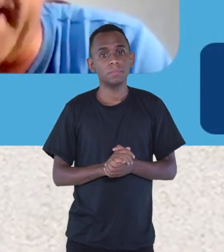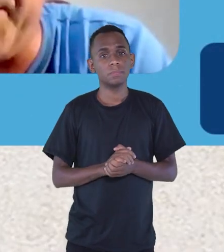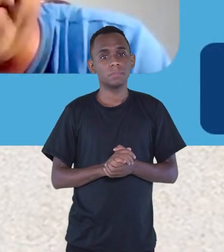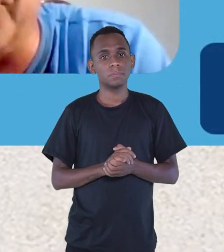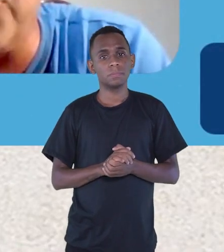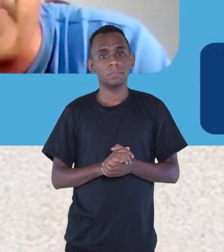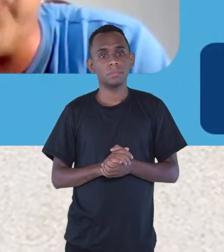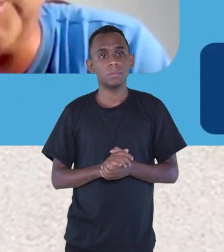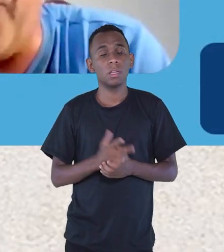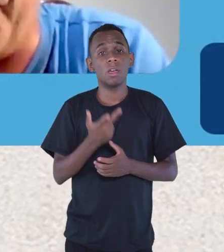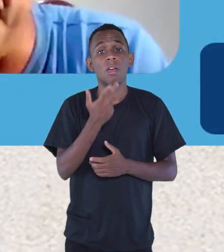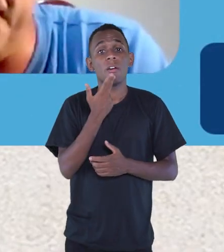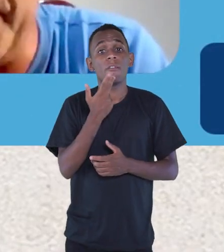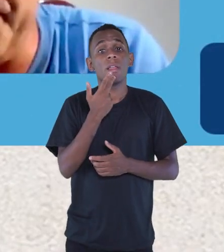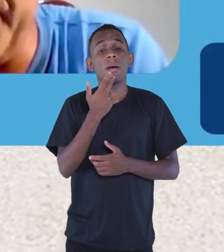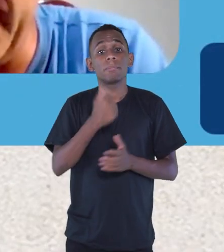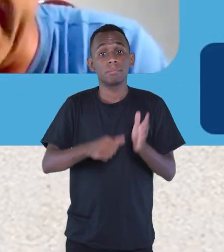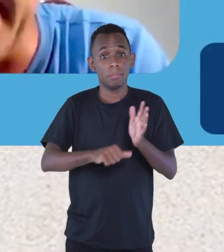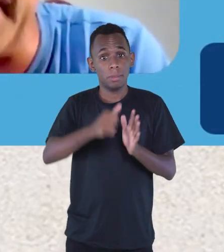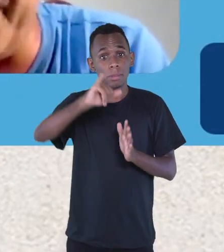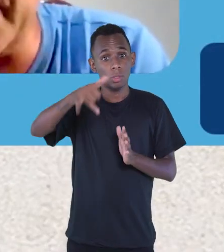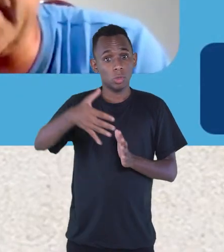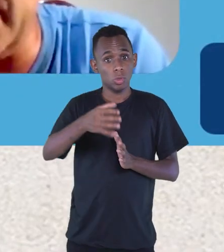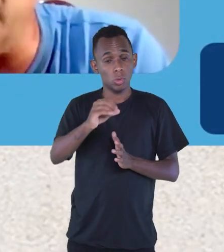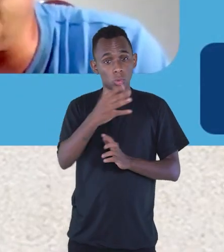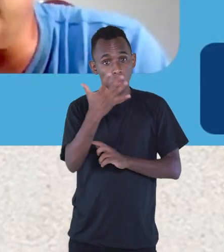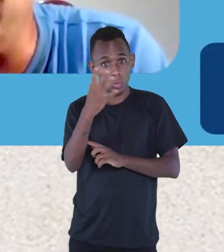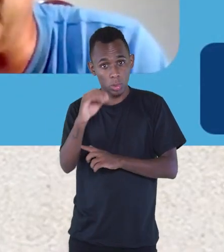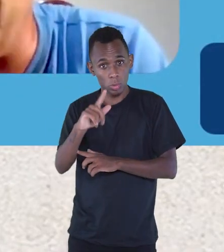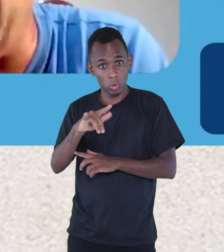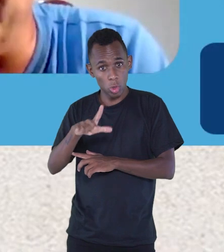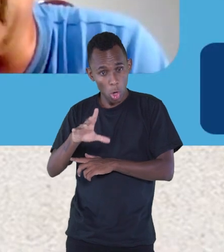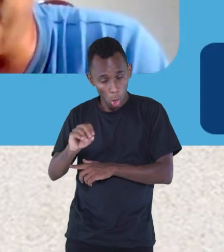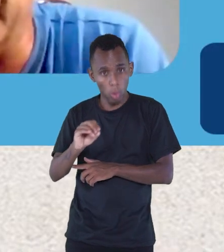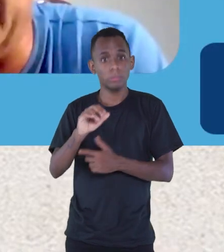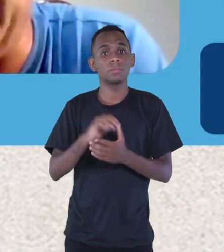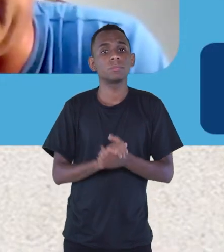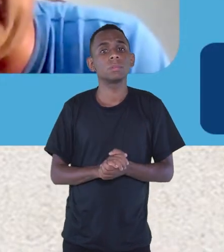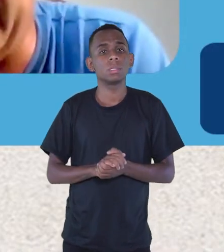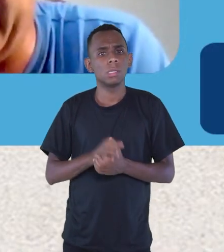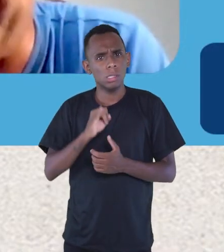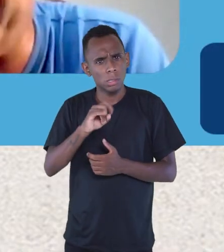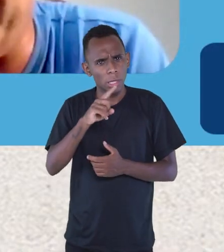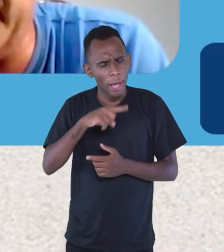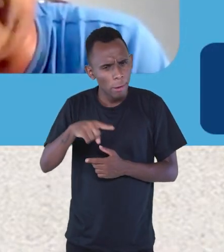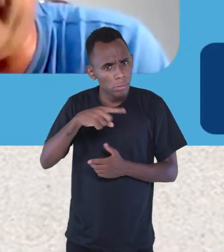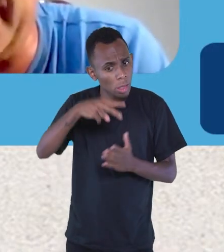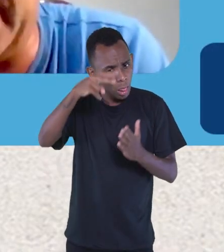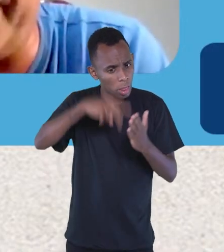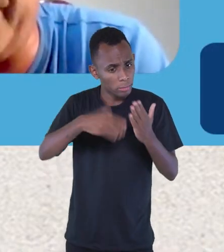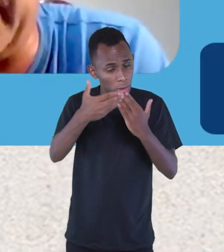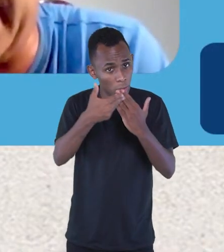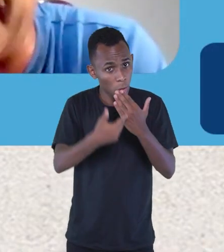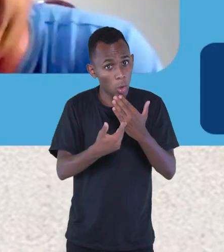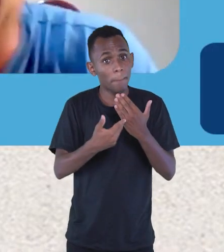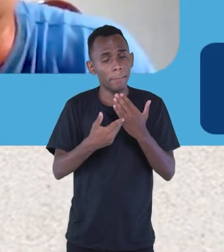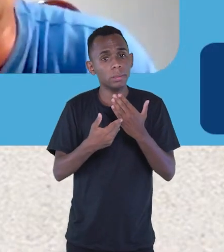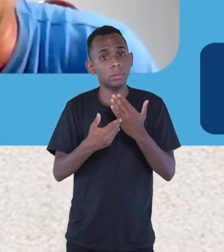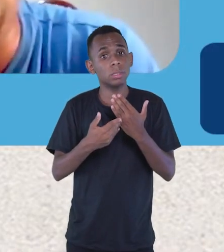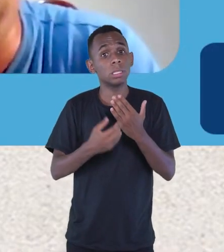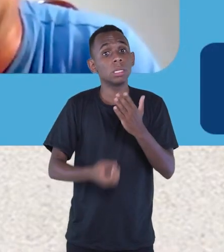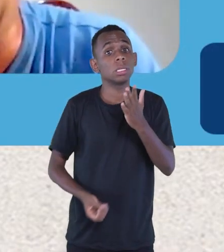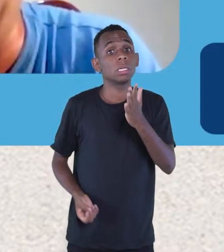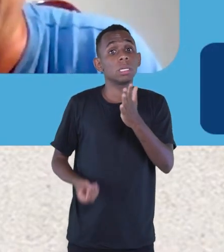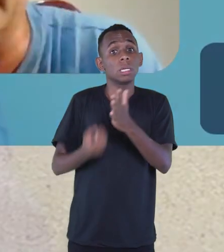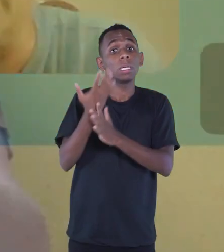Eu vou falar primeiro do João Giló. Esta versão do João Giló, se você ler aí na capa, você vai ver que ela foi criada a